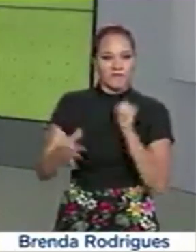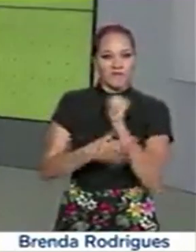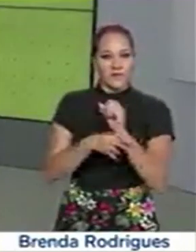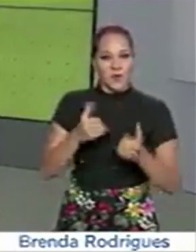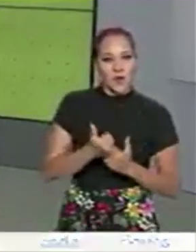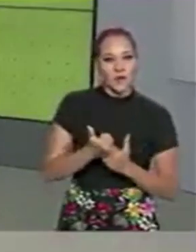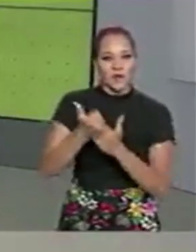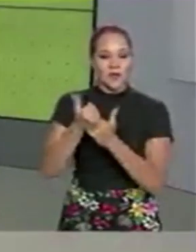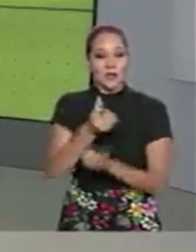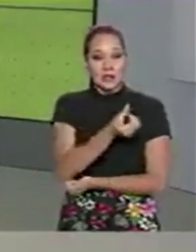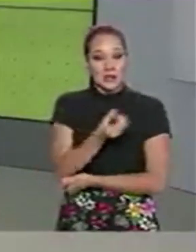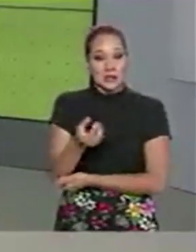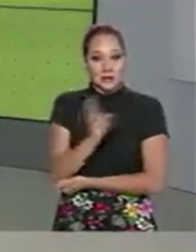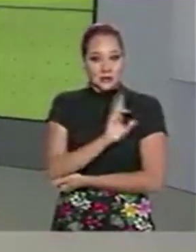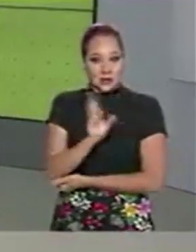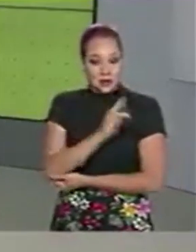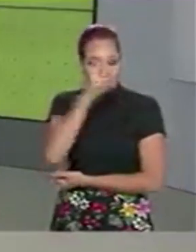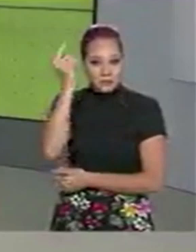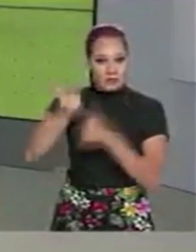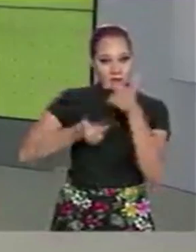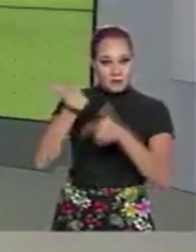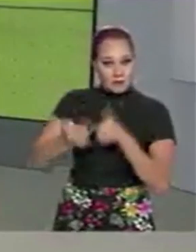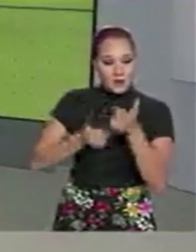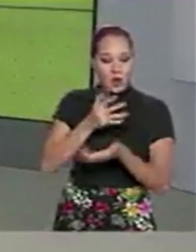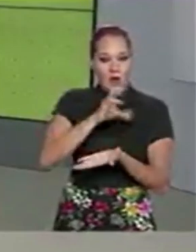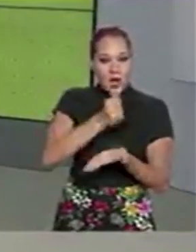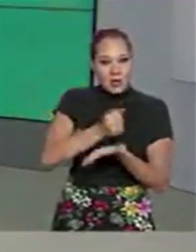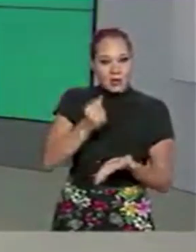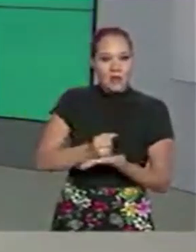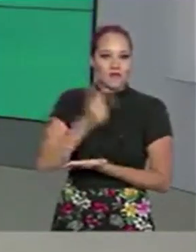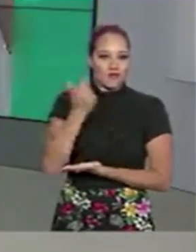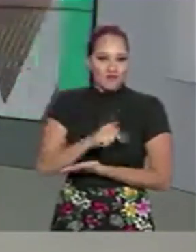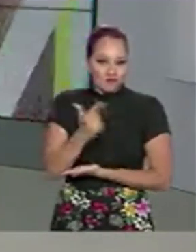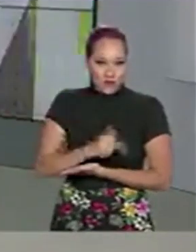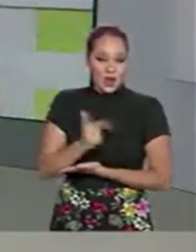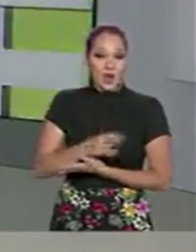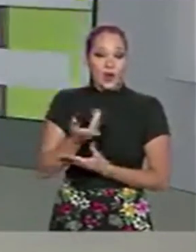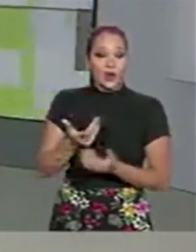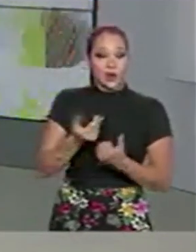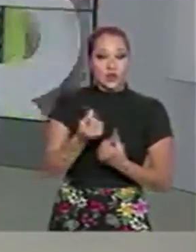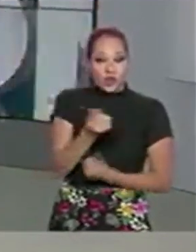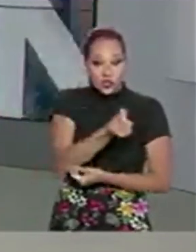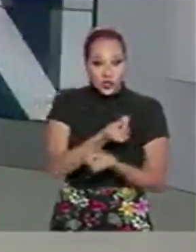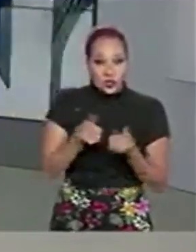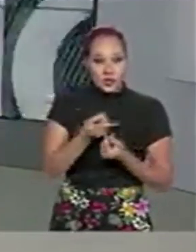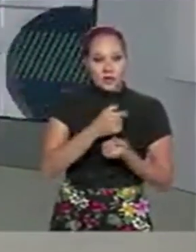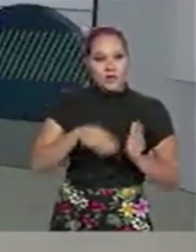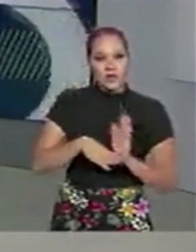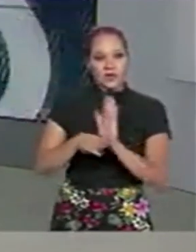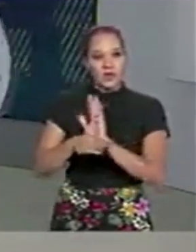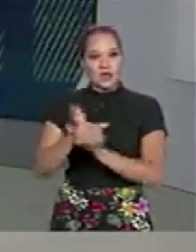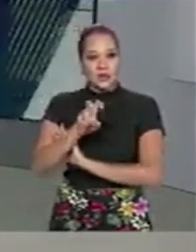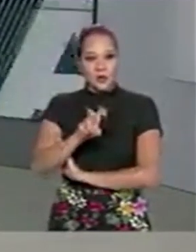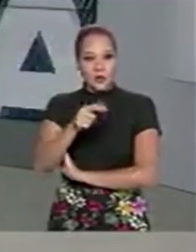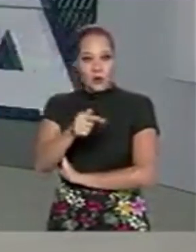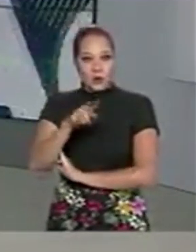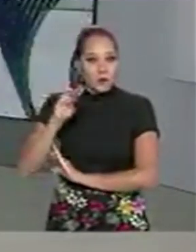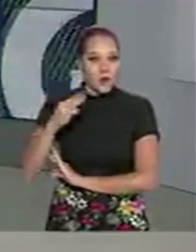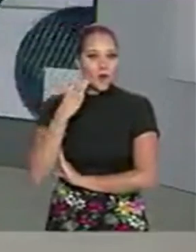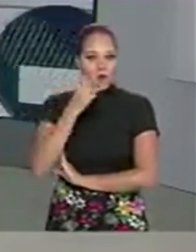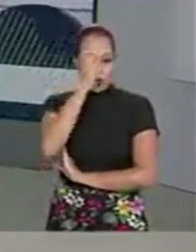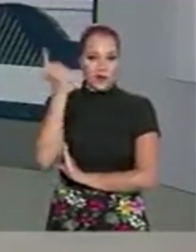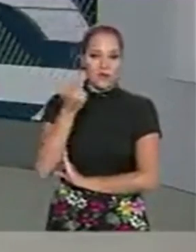auxílio de 600 reais aos trabalhadores informais. Os recursos devem atender a mais de 54 milhões de pessoas.